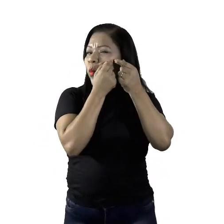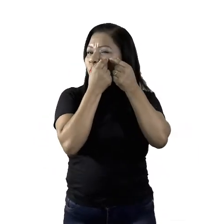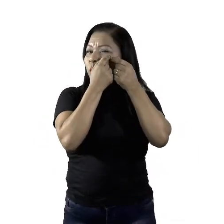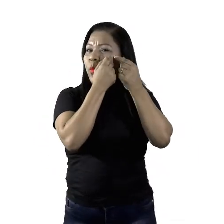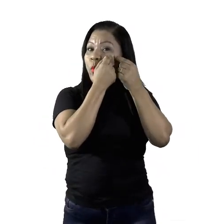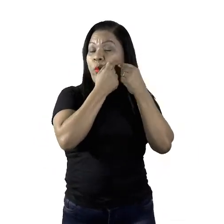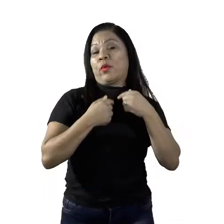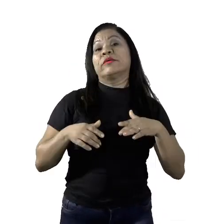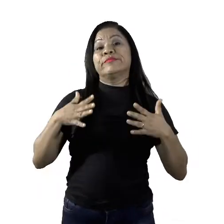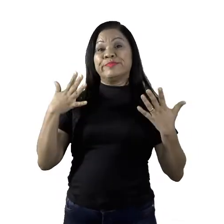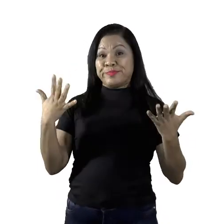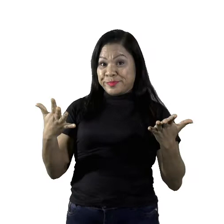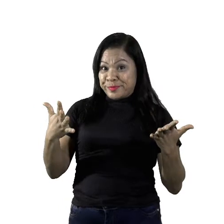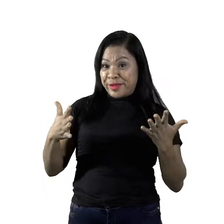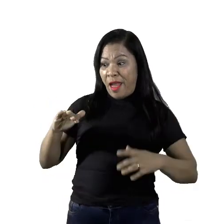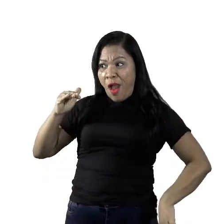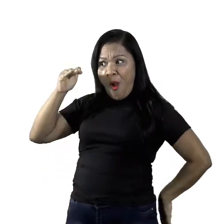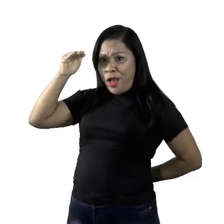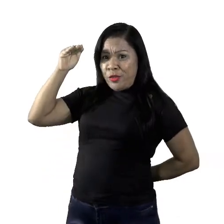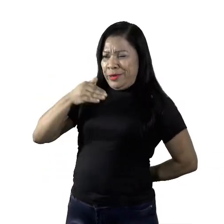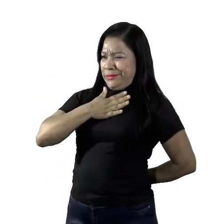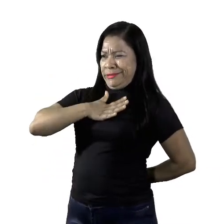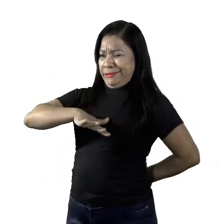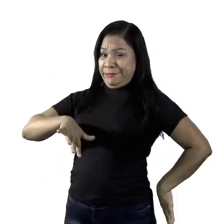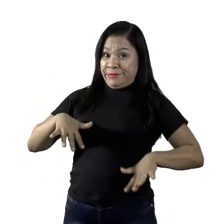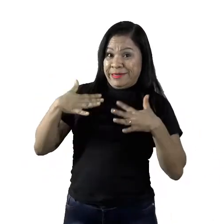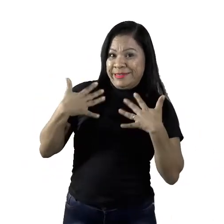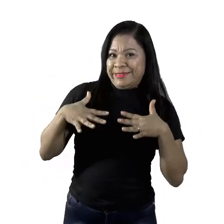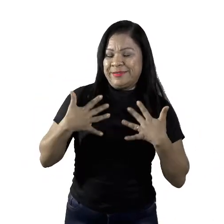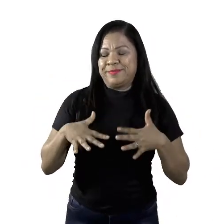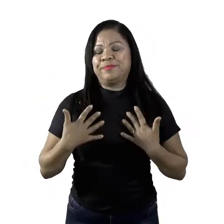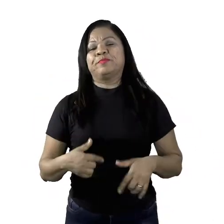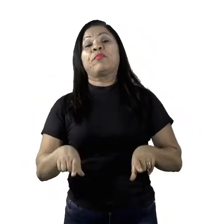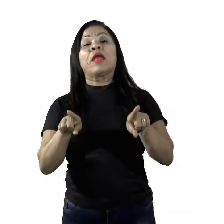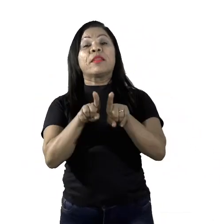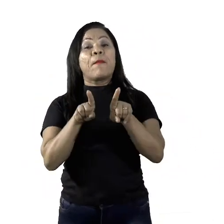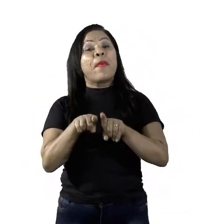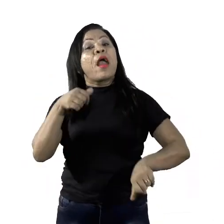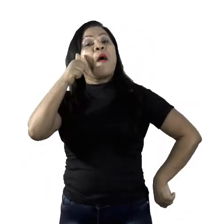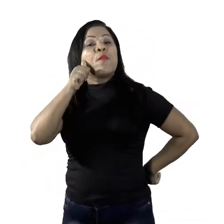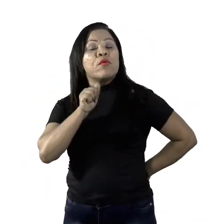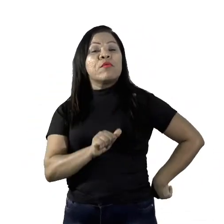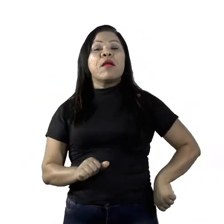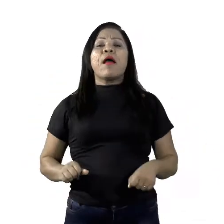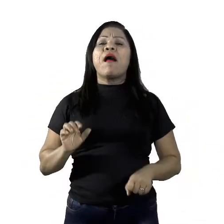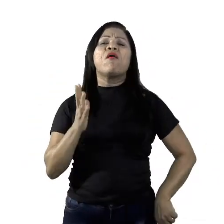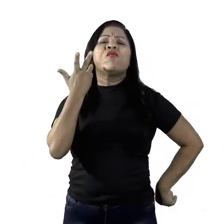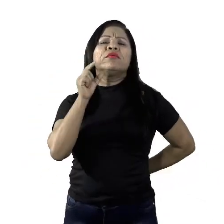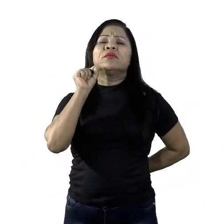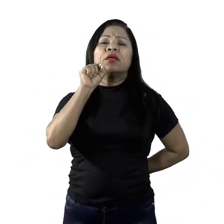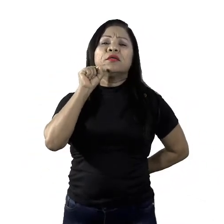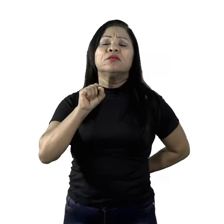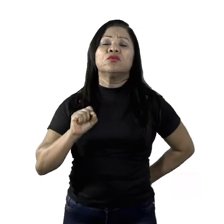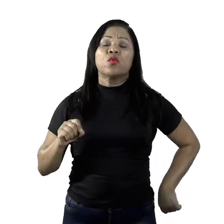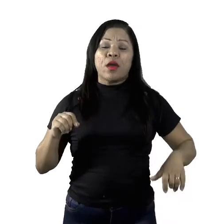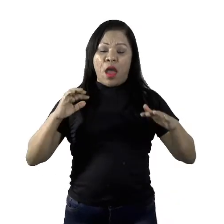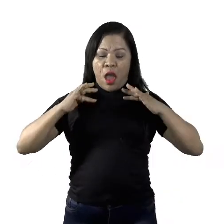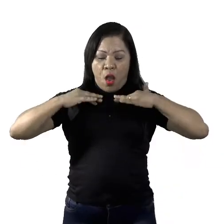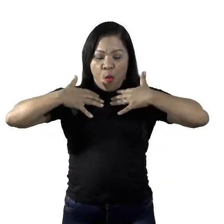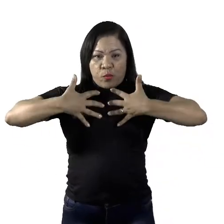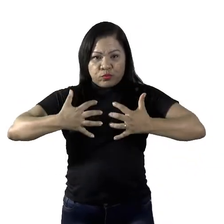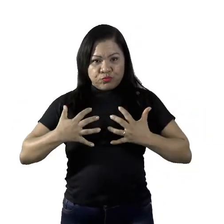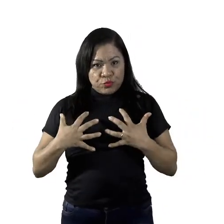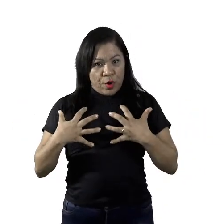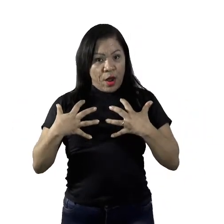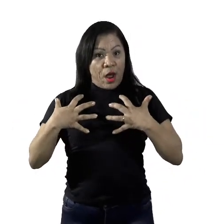atormentam os adolescentes. Já nas mulheres, acontece o crescimento dos seios, a presença de pelos pubianos e axilares,